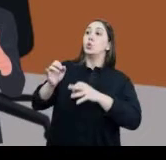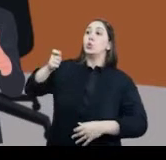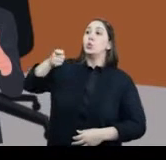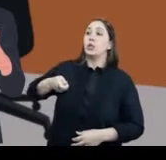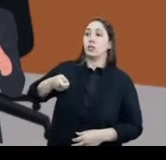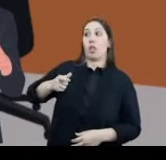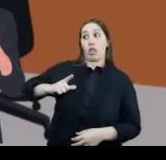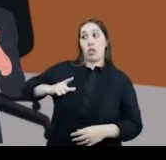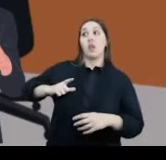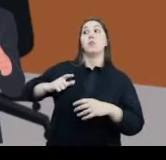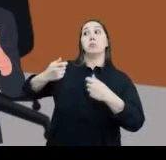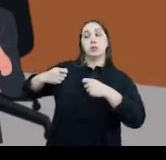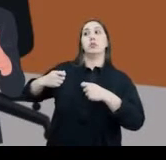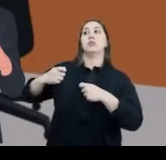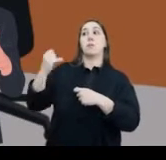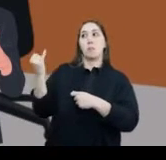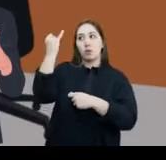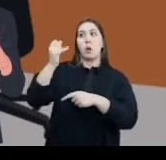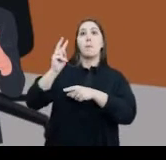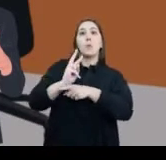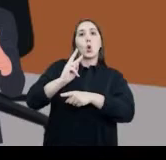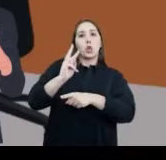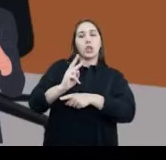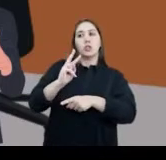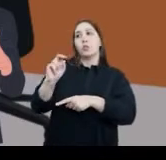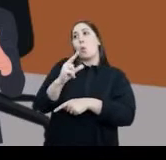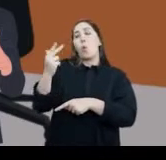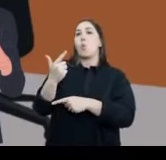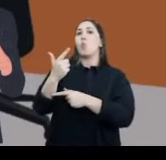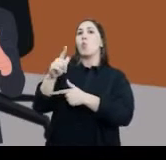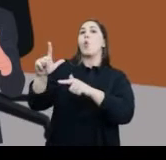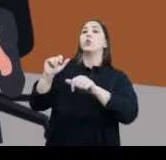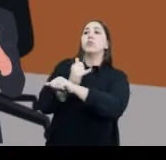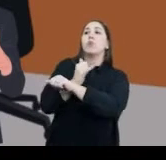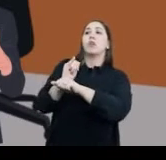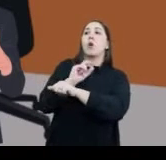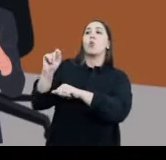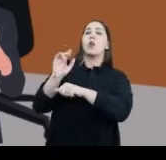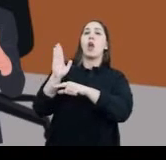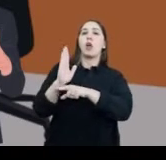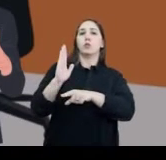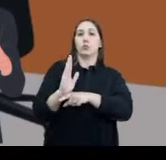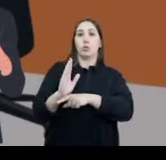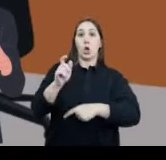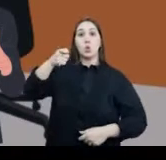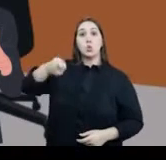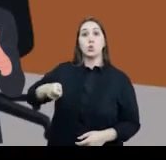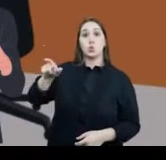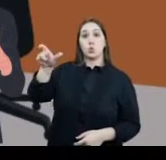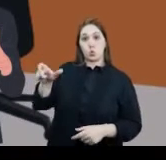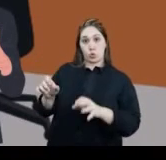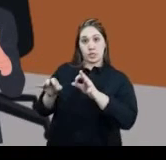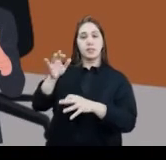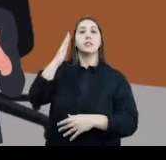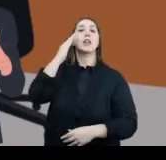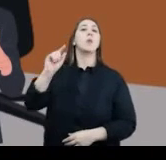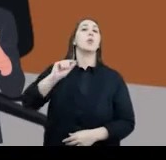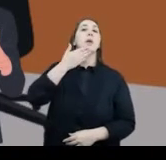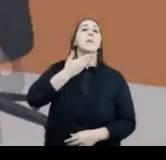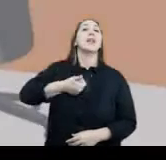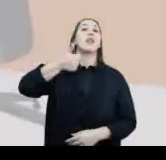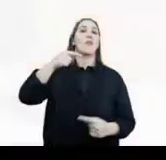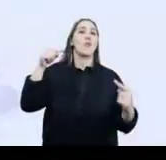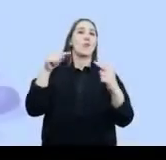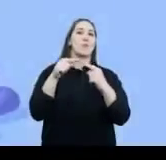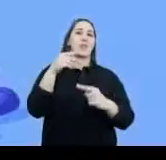necessária uma medida para protegê-la Ou se é preciso tomar outra providência Então, o juiz vai decidir o que entender melhor para a criança